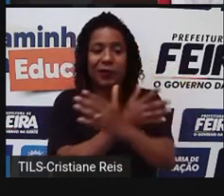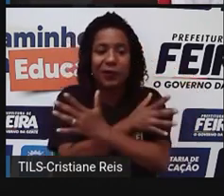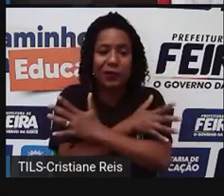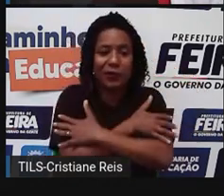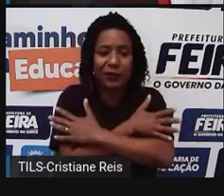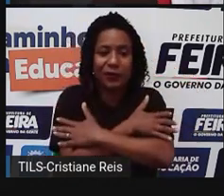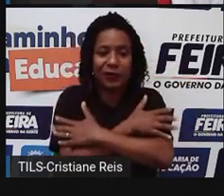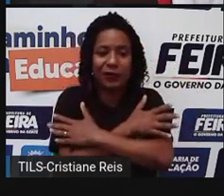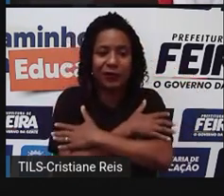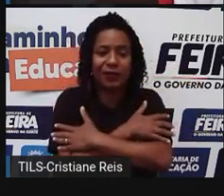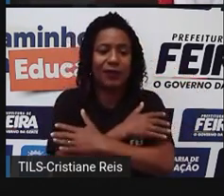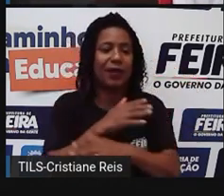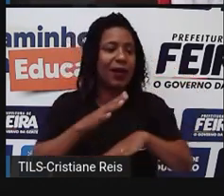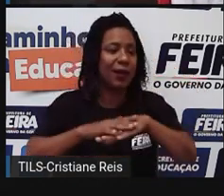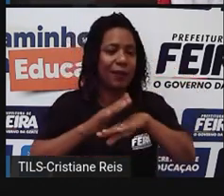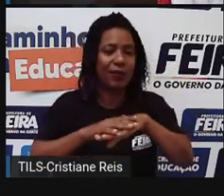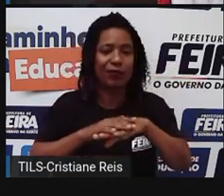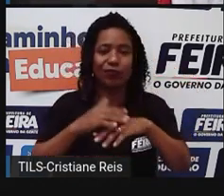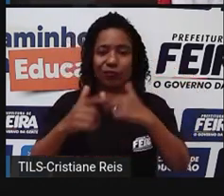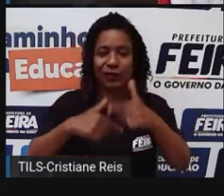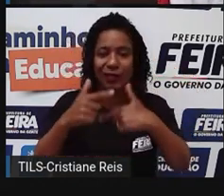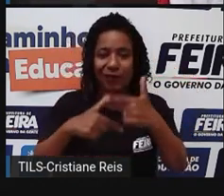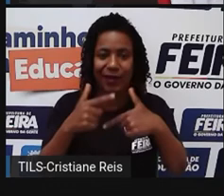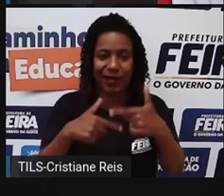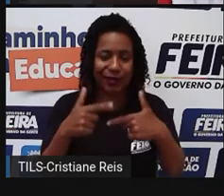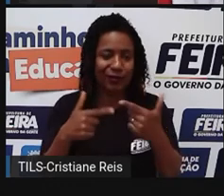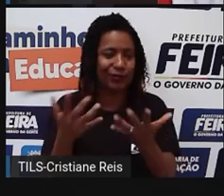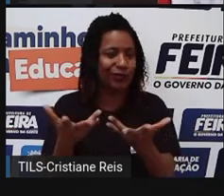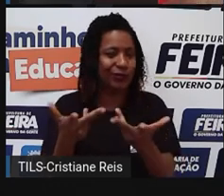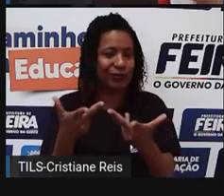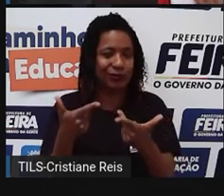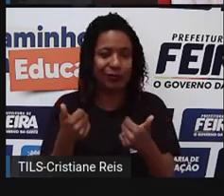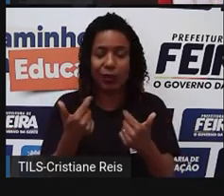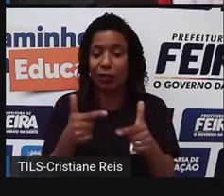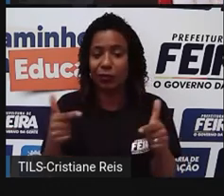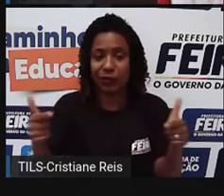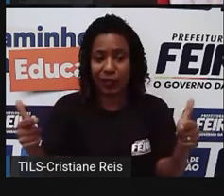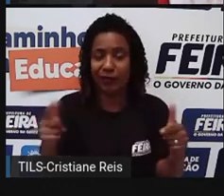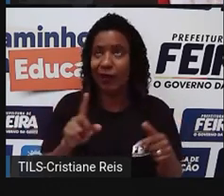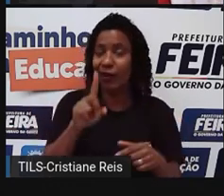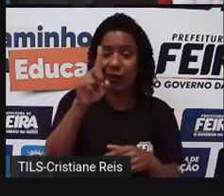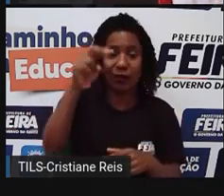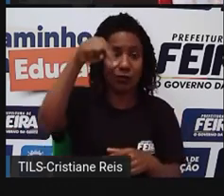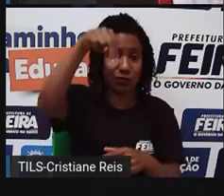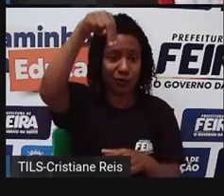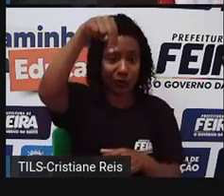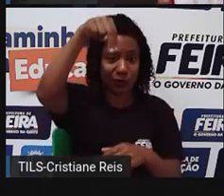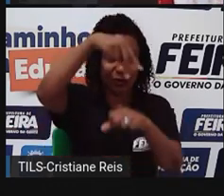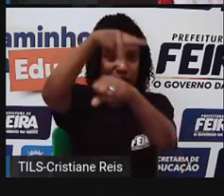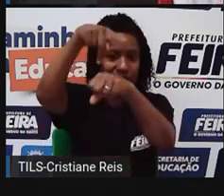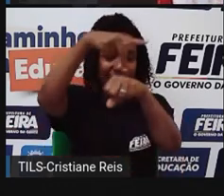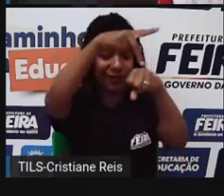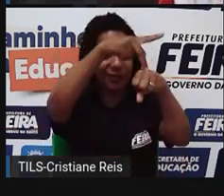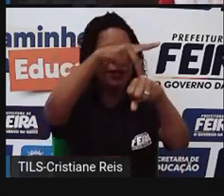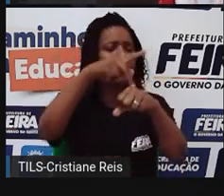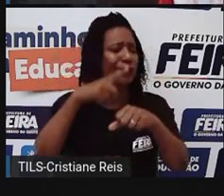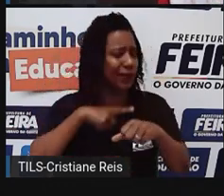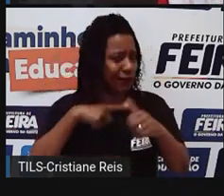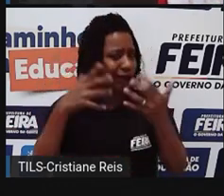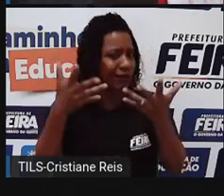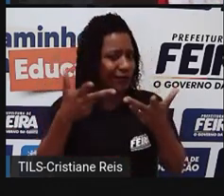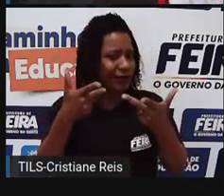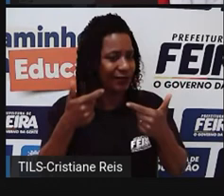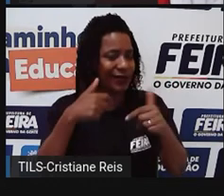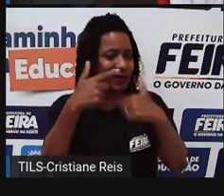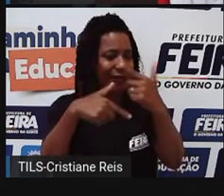porque a gente não tem a qualificação que o mercado está pedindo agora. Já eles têm essa qualificação, mas faltam realmente as